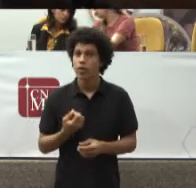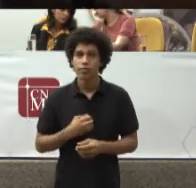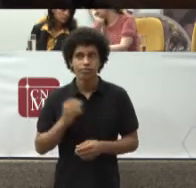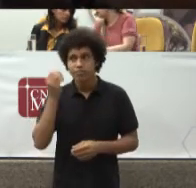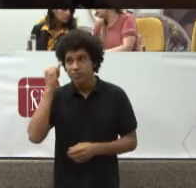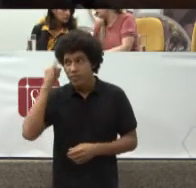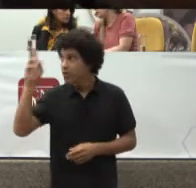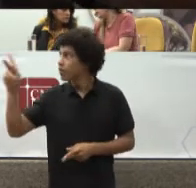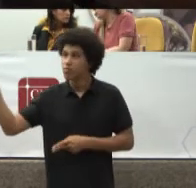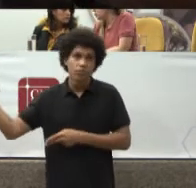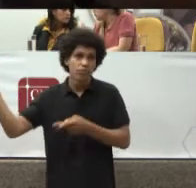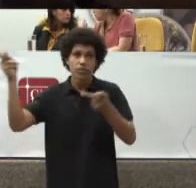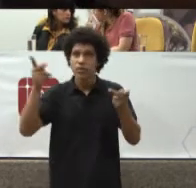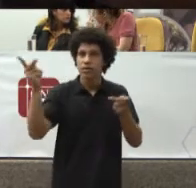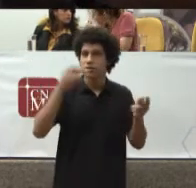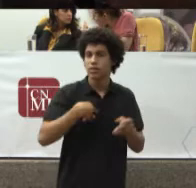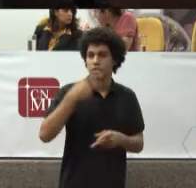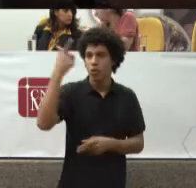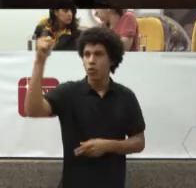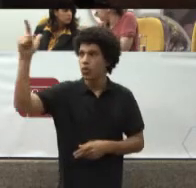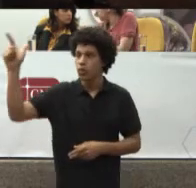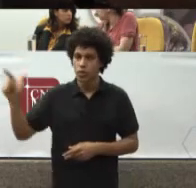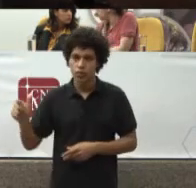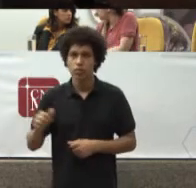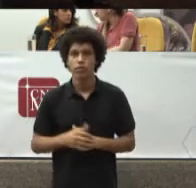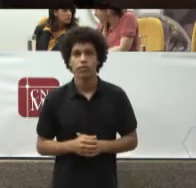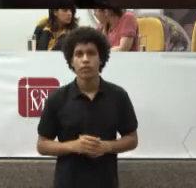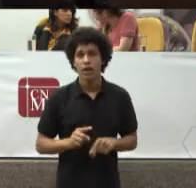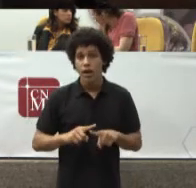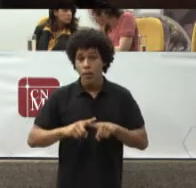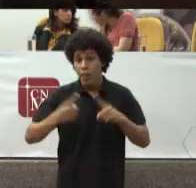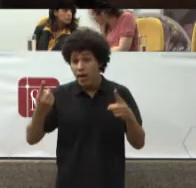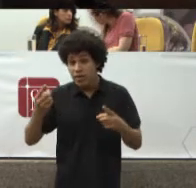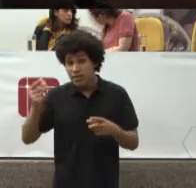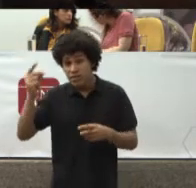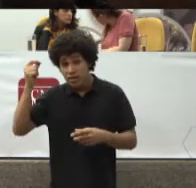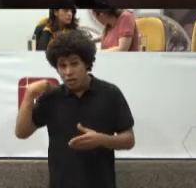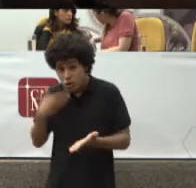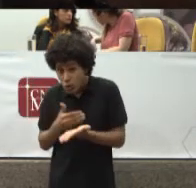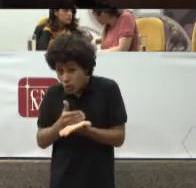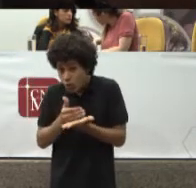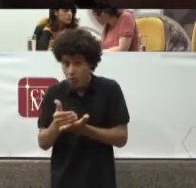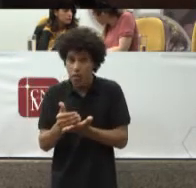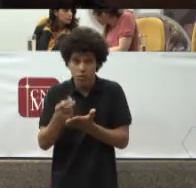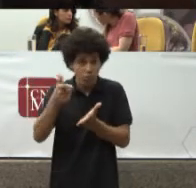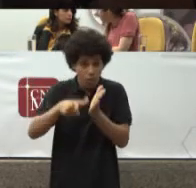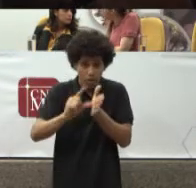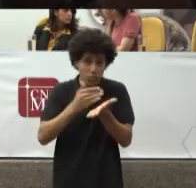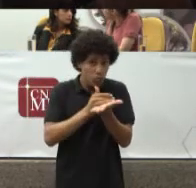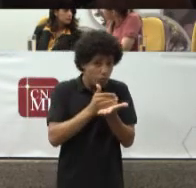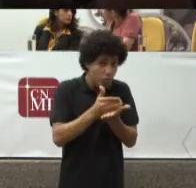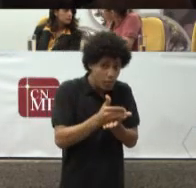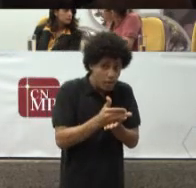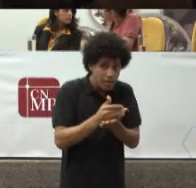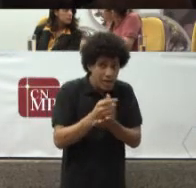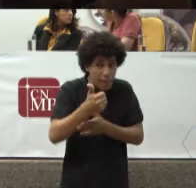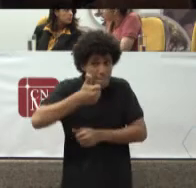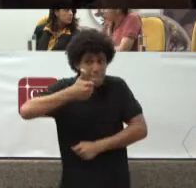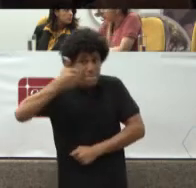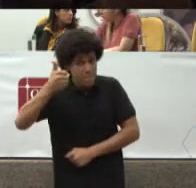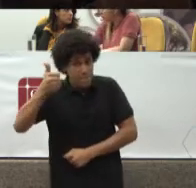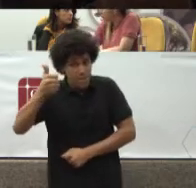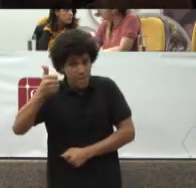grau Lá de baixo Mas em que Desde o início Aquela Primeira decisão